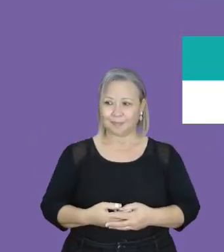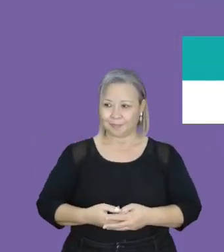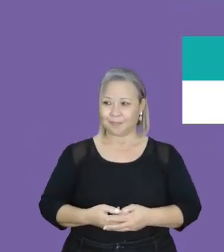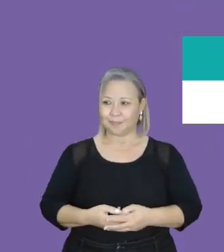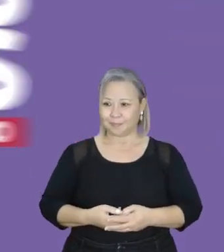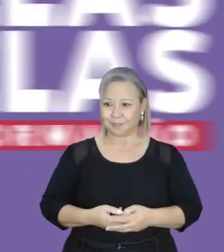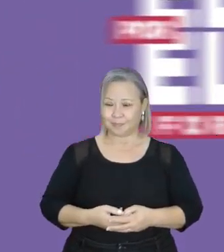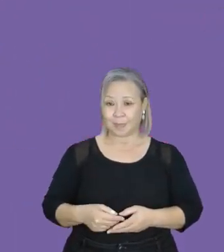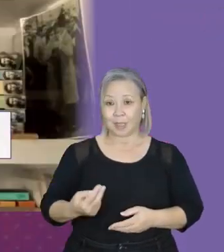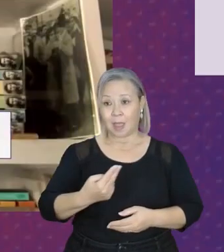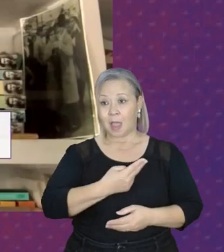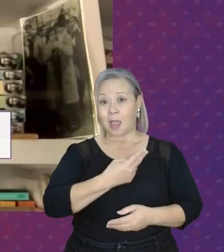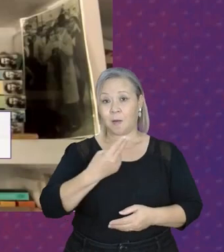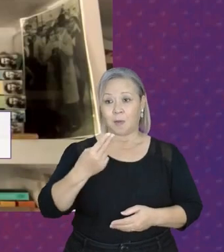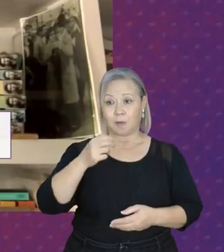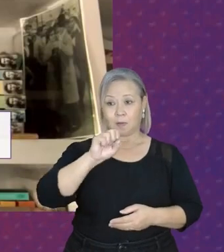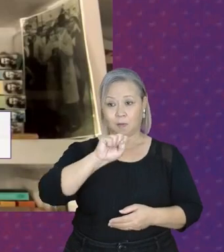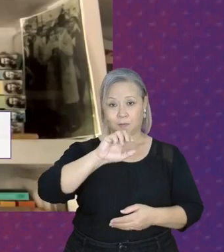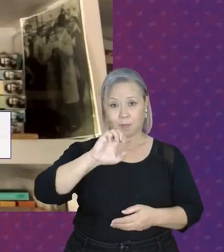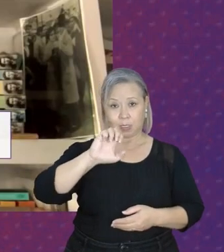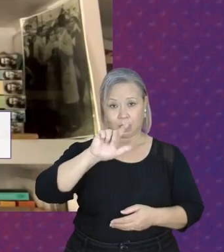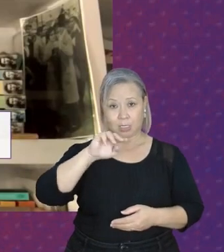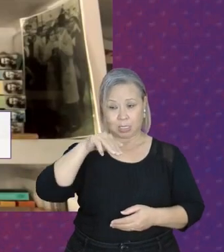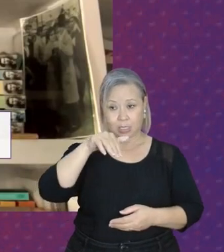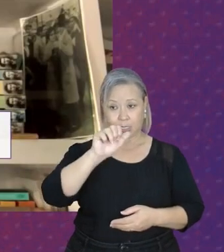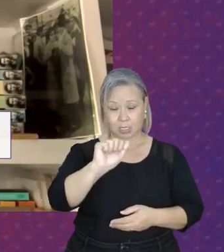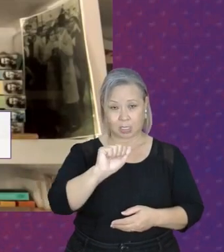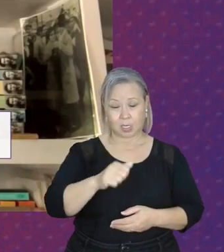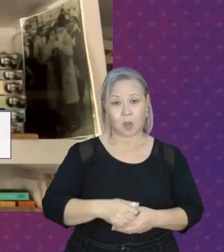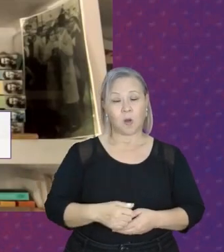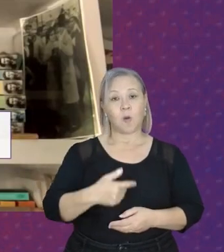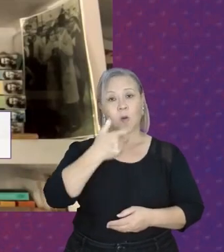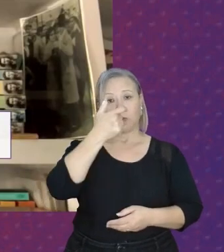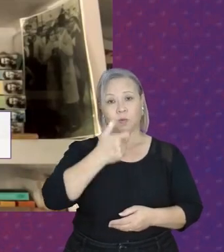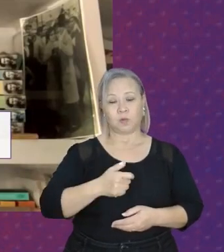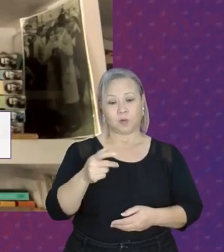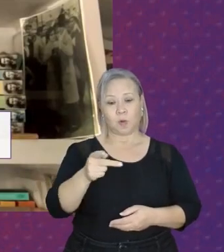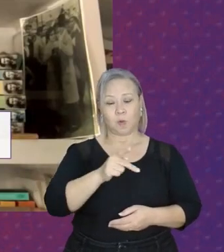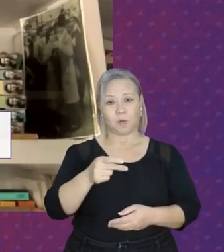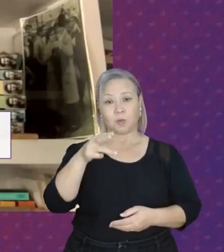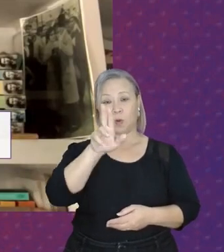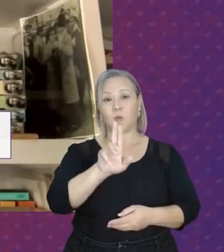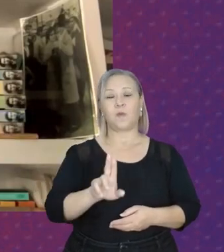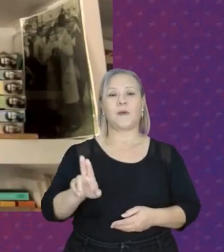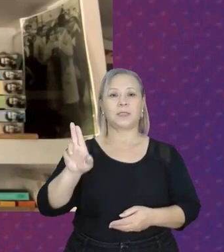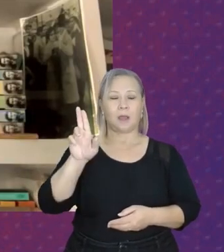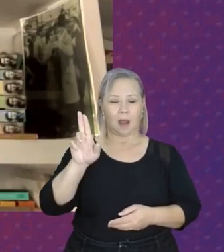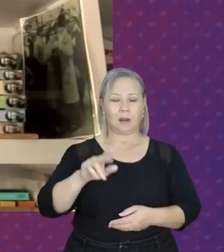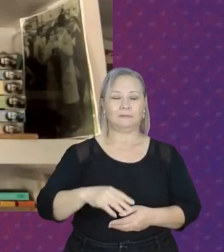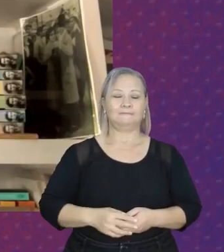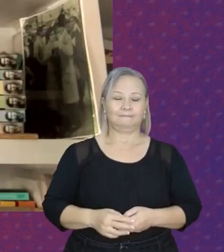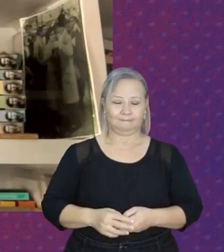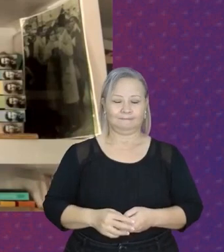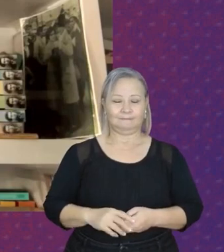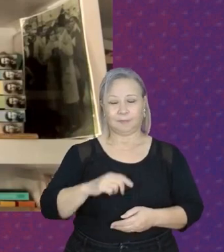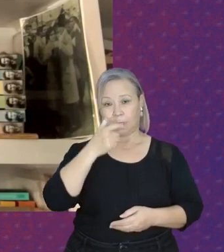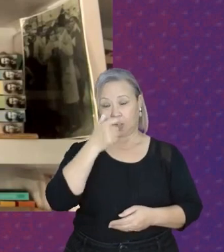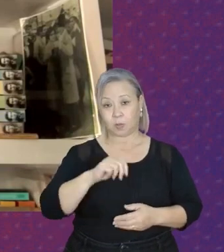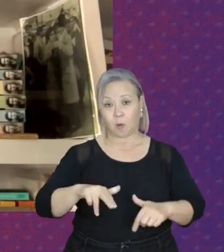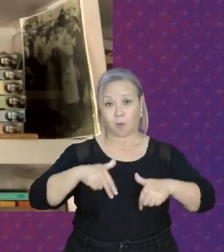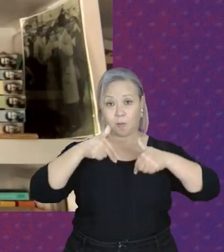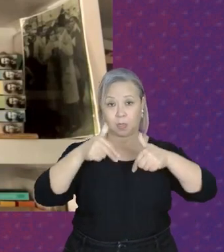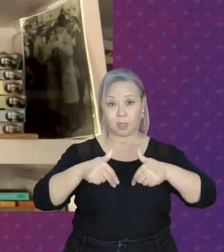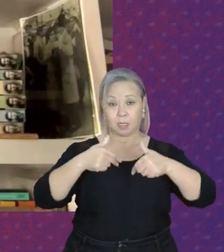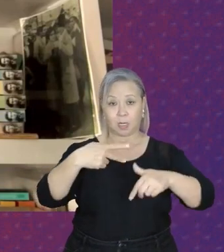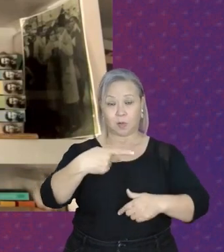Meu nome é Selma Rocha, eu sou professora universitária, sou militante do PT